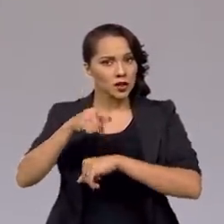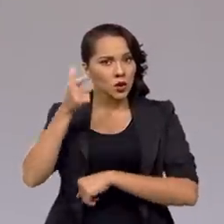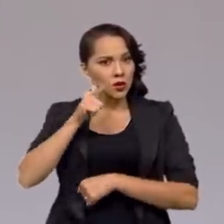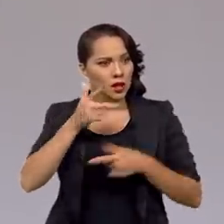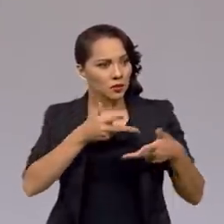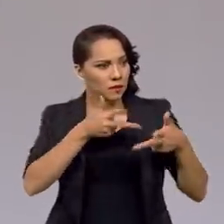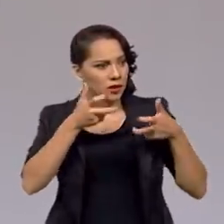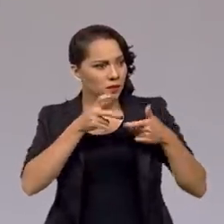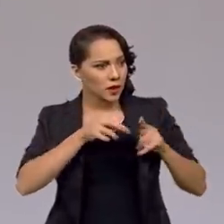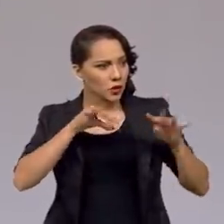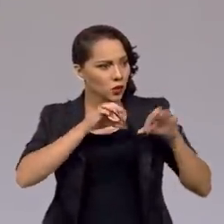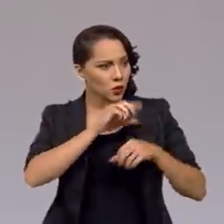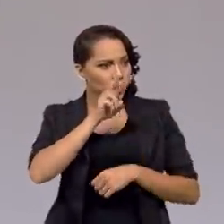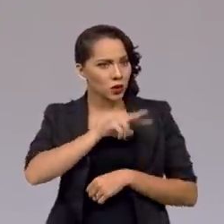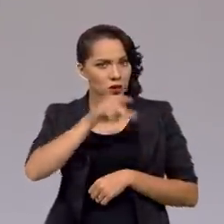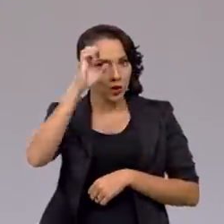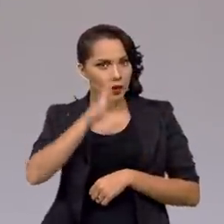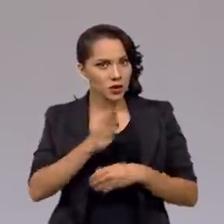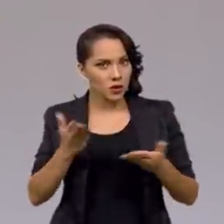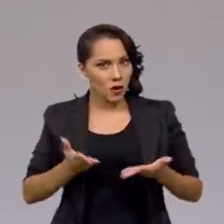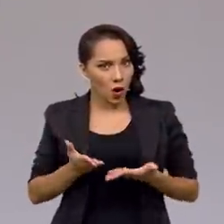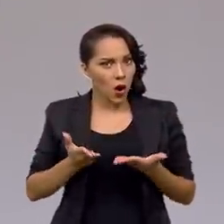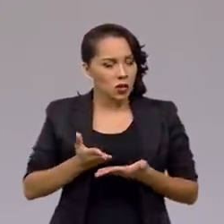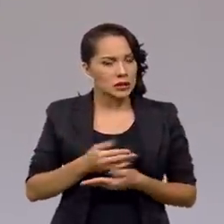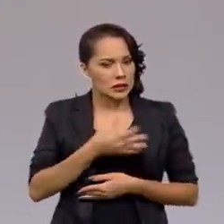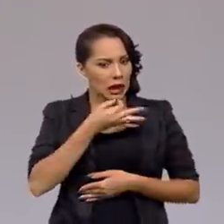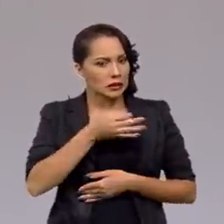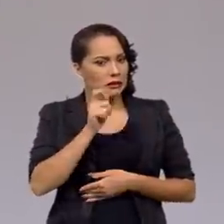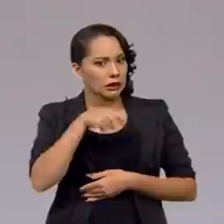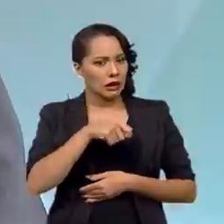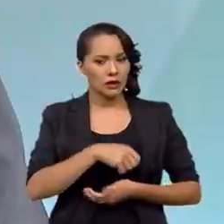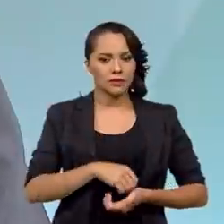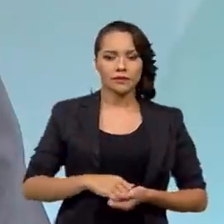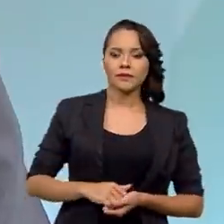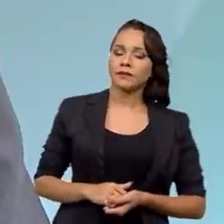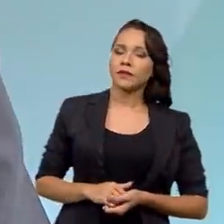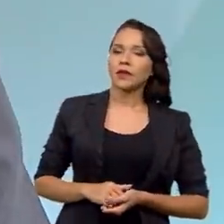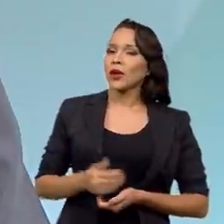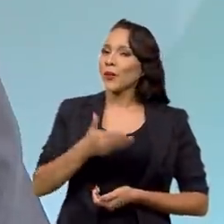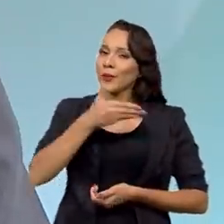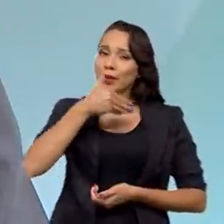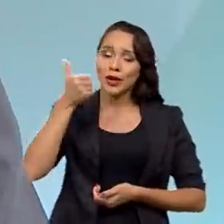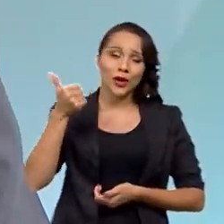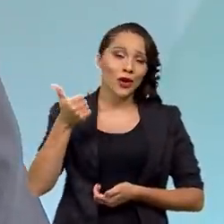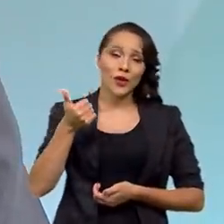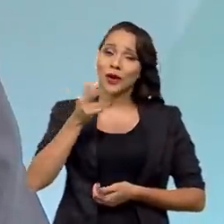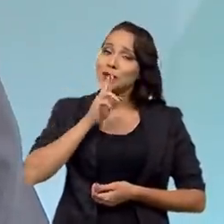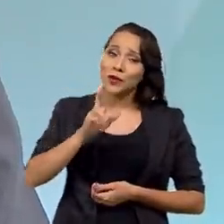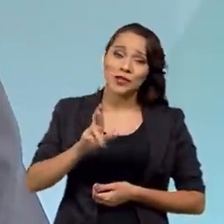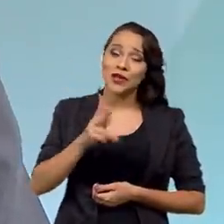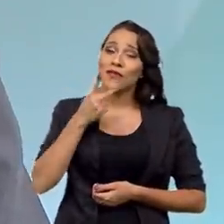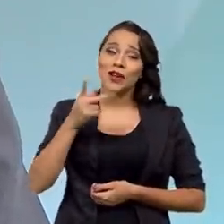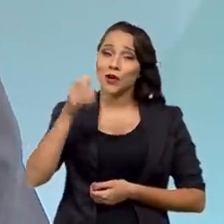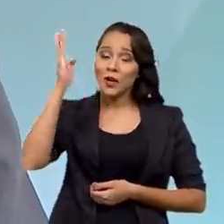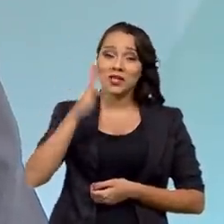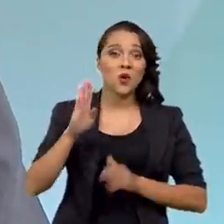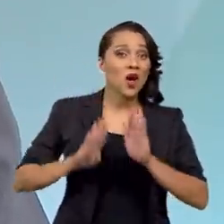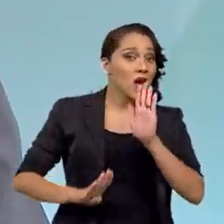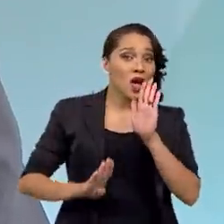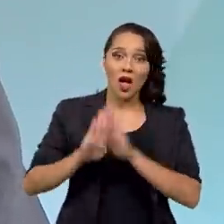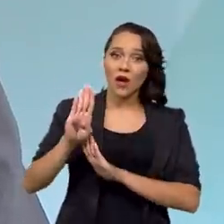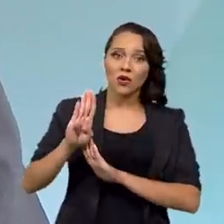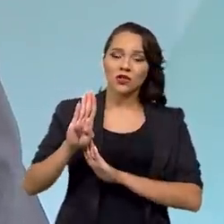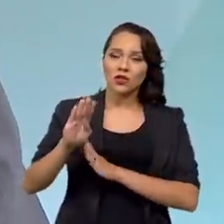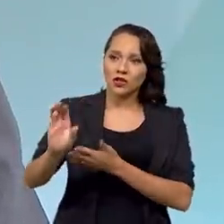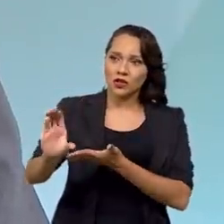visualizar tudo isso no Brasil hoje? Você considera, Saksida? Olha, a melhor maneira de responder é dizer que o Brasil bateu recordes